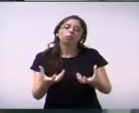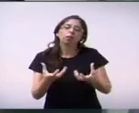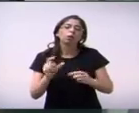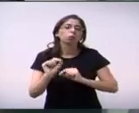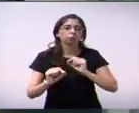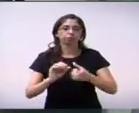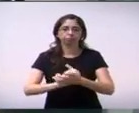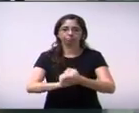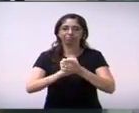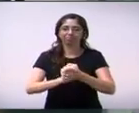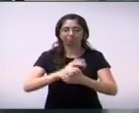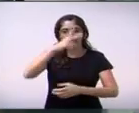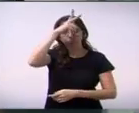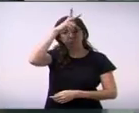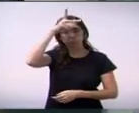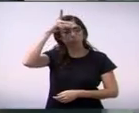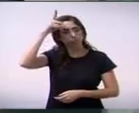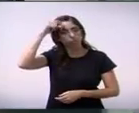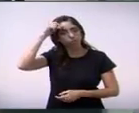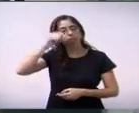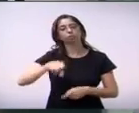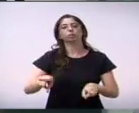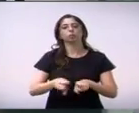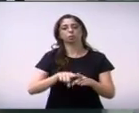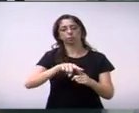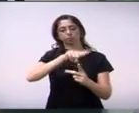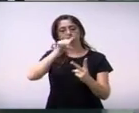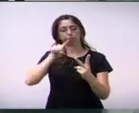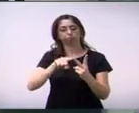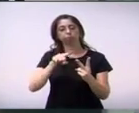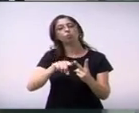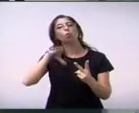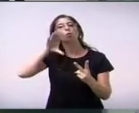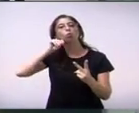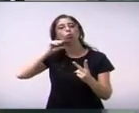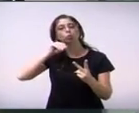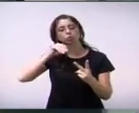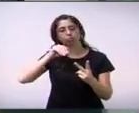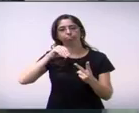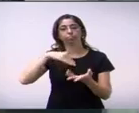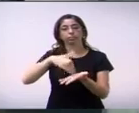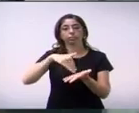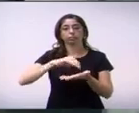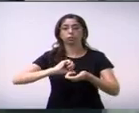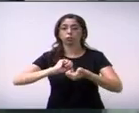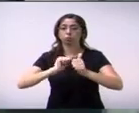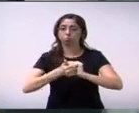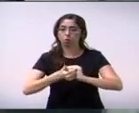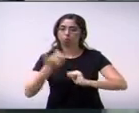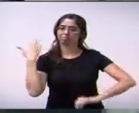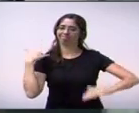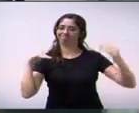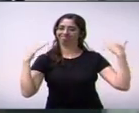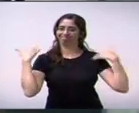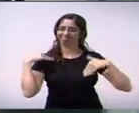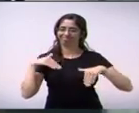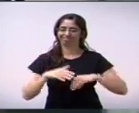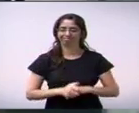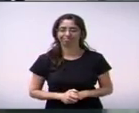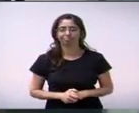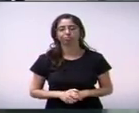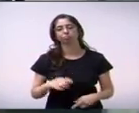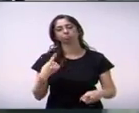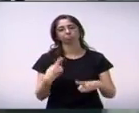mas todos os funcionários da Secretaria de Esporte e de Recreação. Então, quem acompanha o pessoal lá da